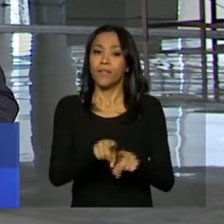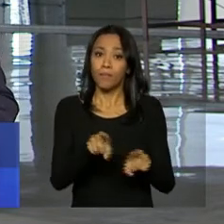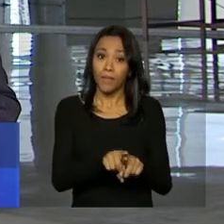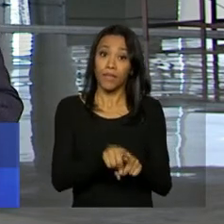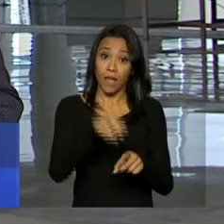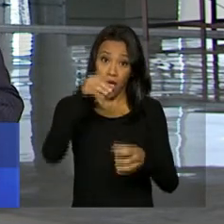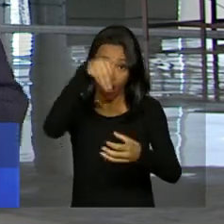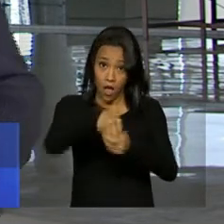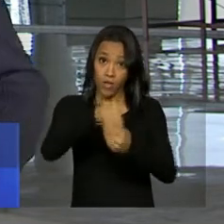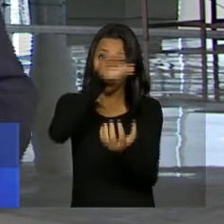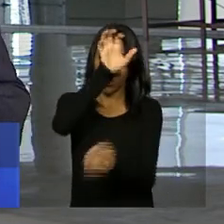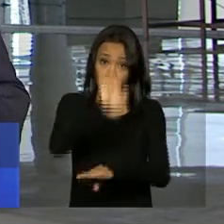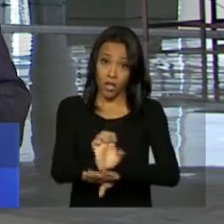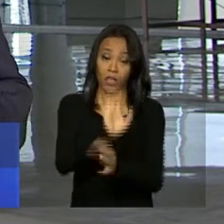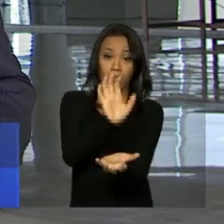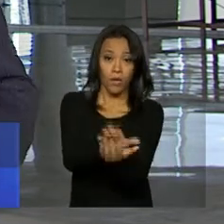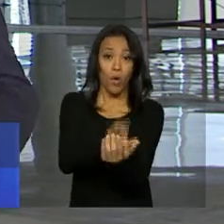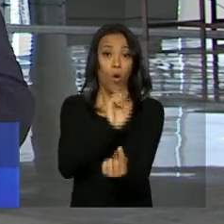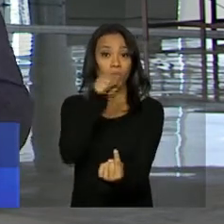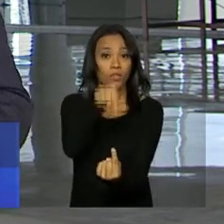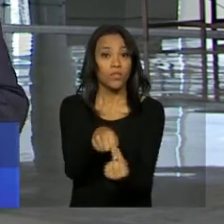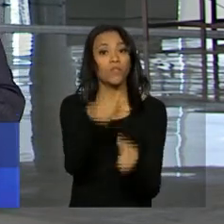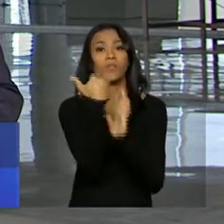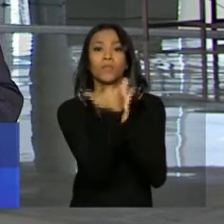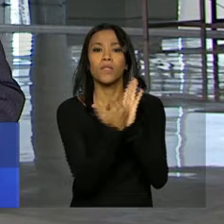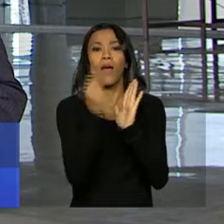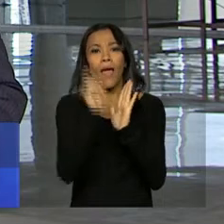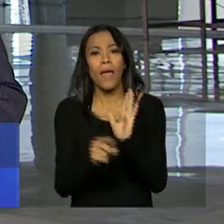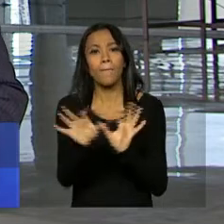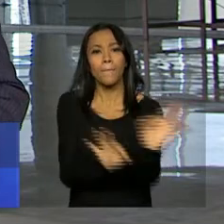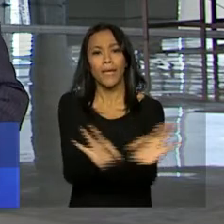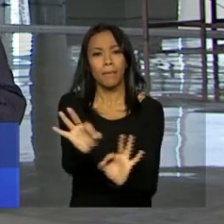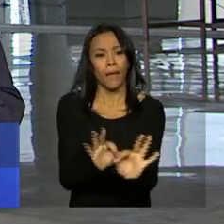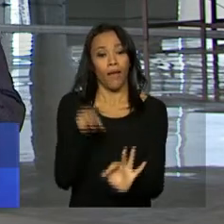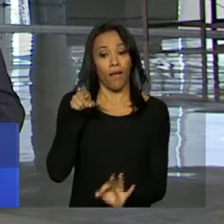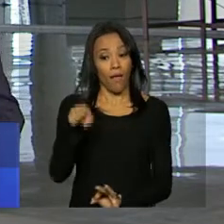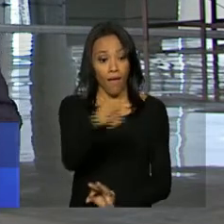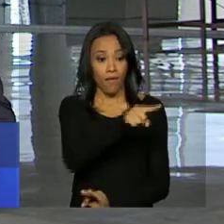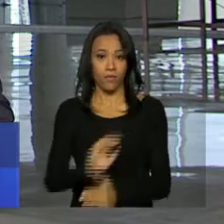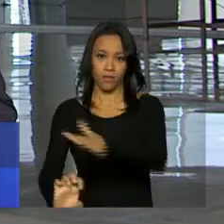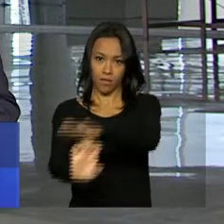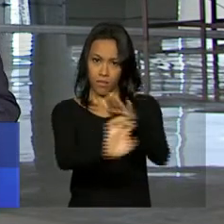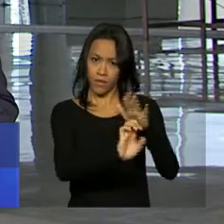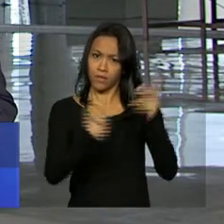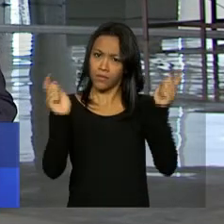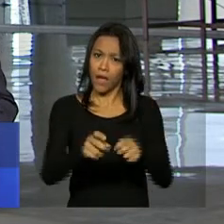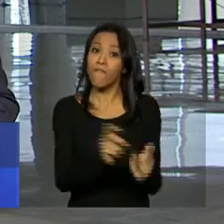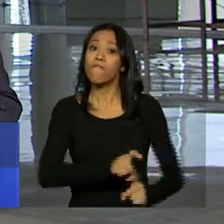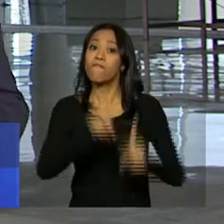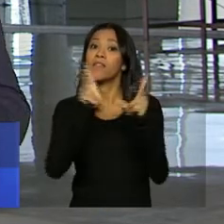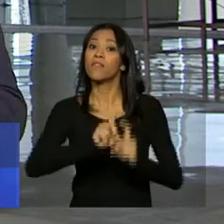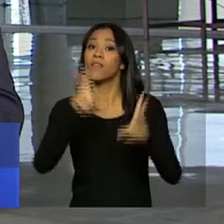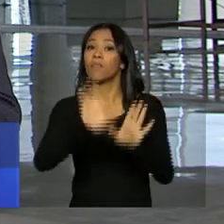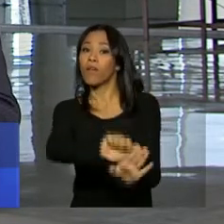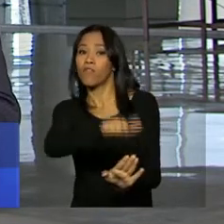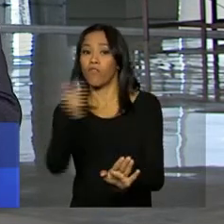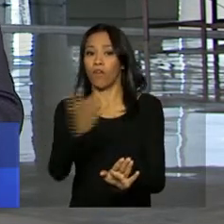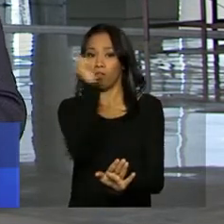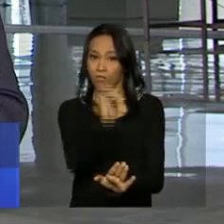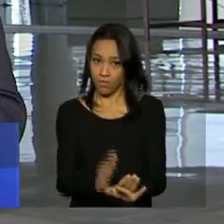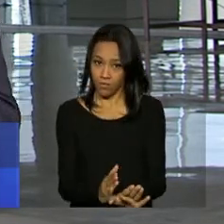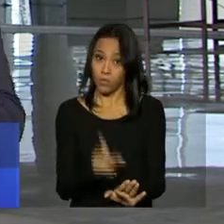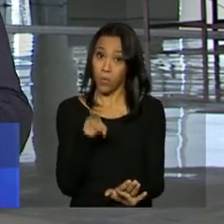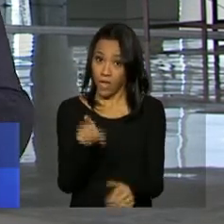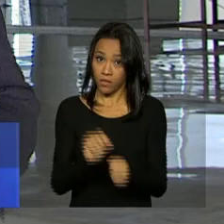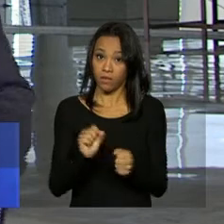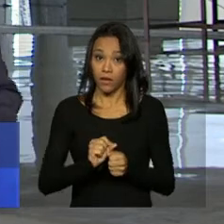objetivo do plano é justamente preparar essas empresas para que elas possam exportar os produtos que elas produzem.